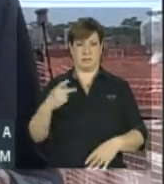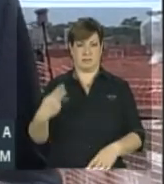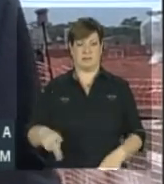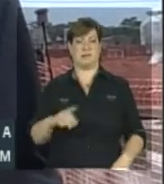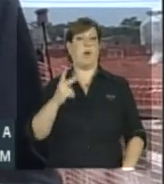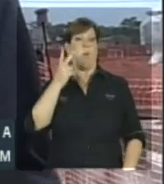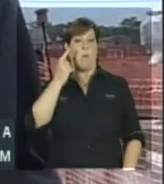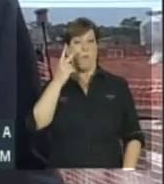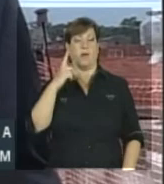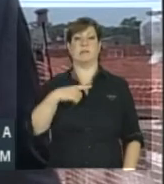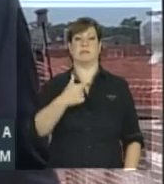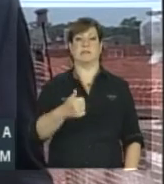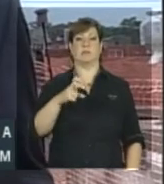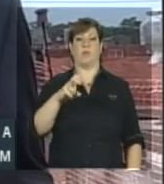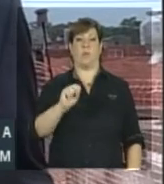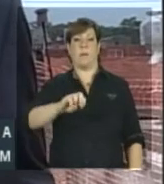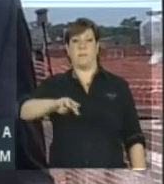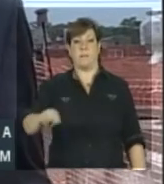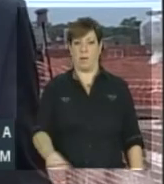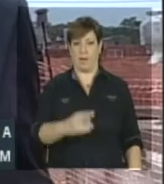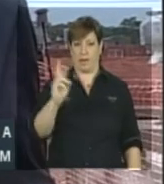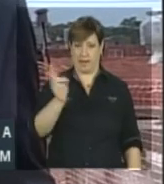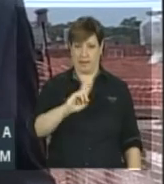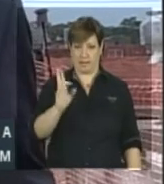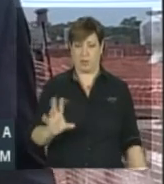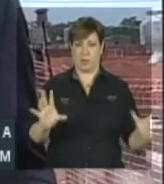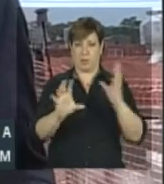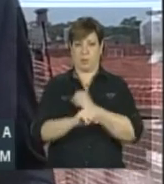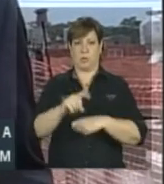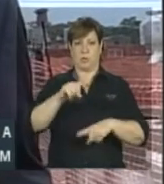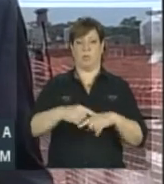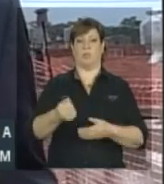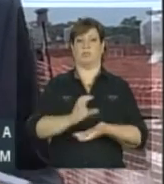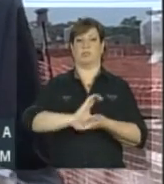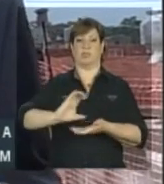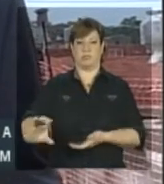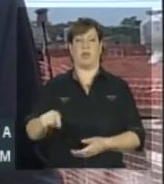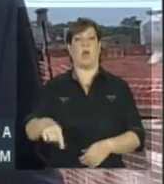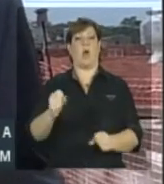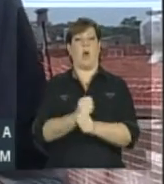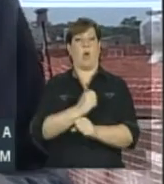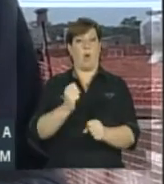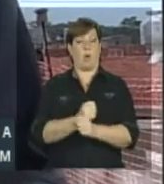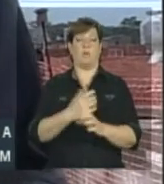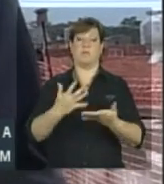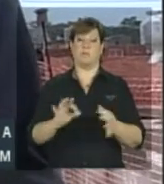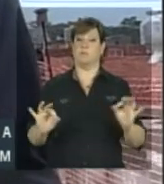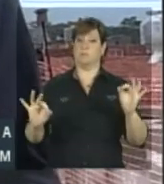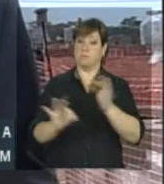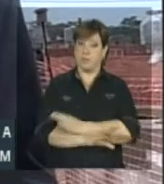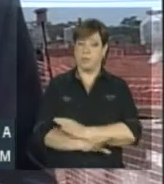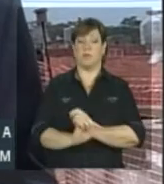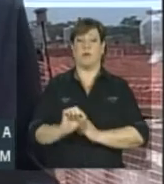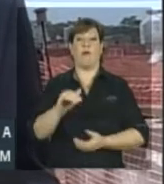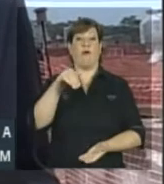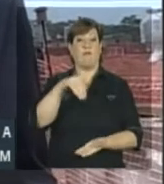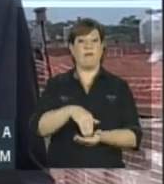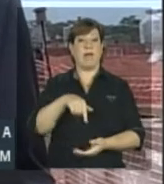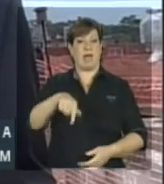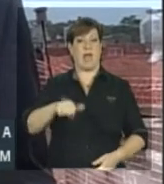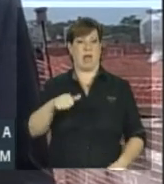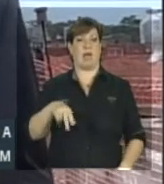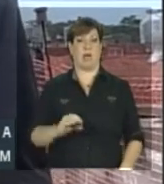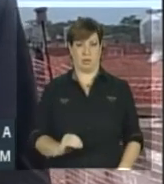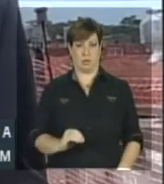São 158 milhões de reais ao todo em investimentos. A obra deve estar concluída no fim deste